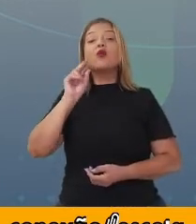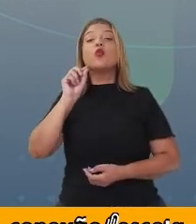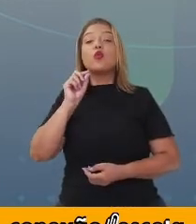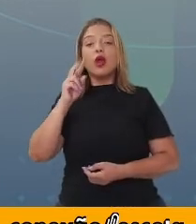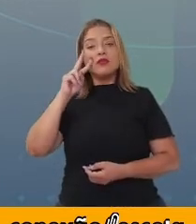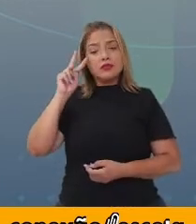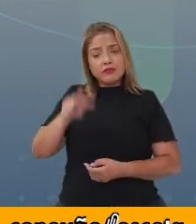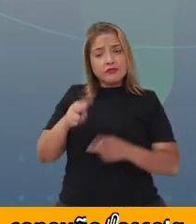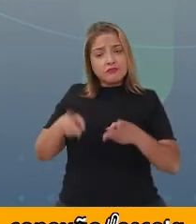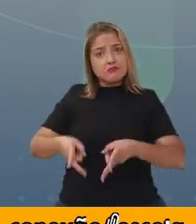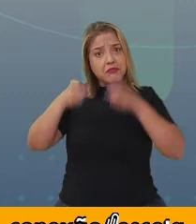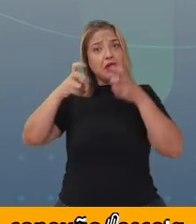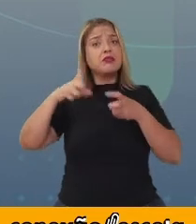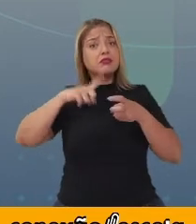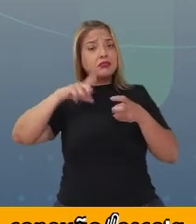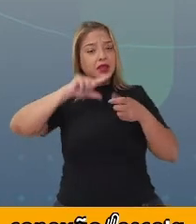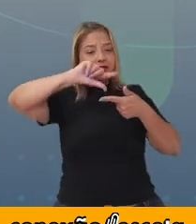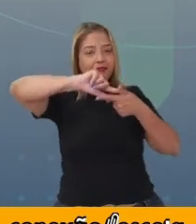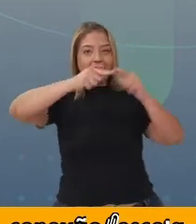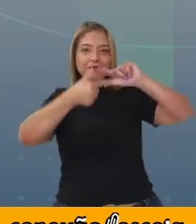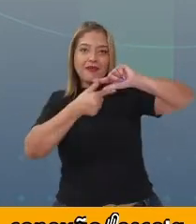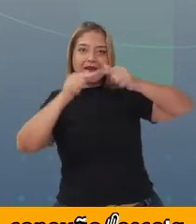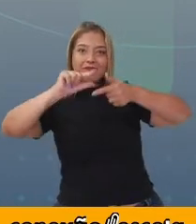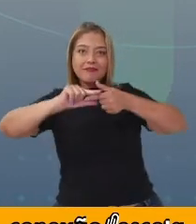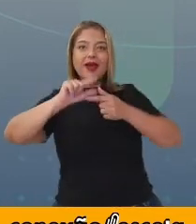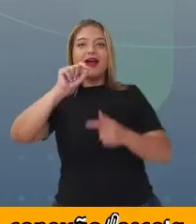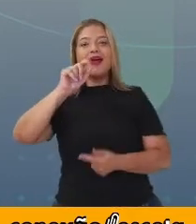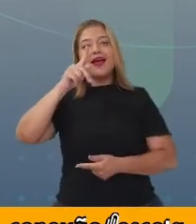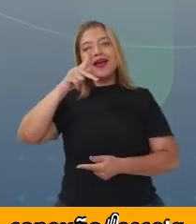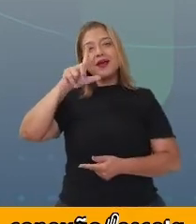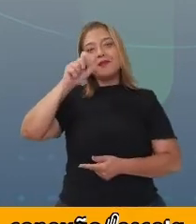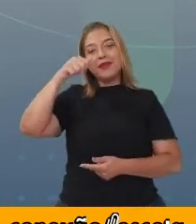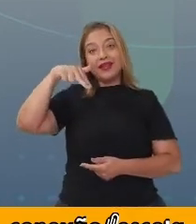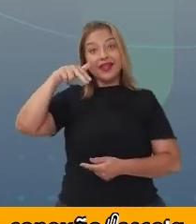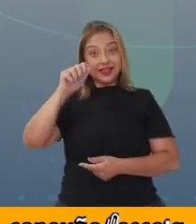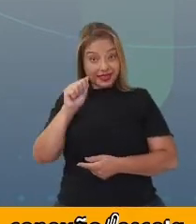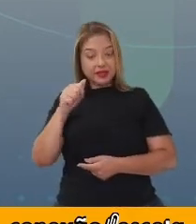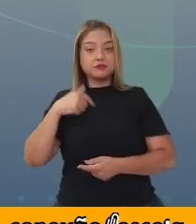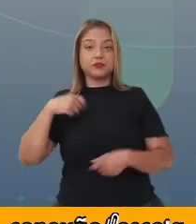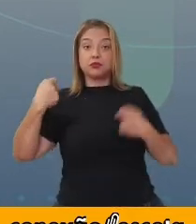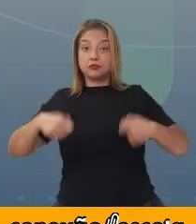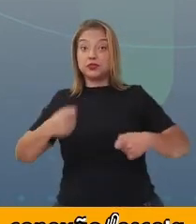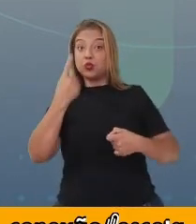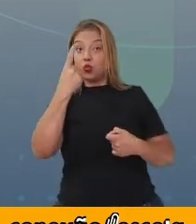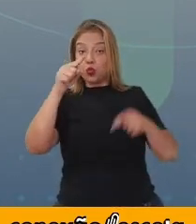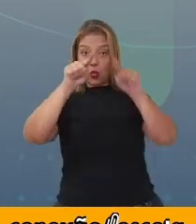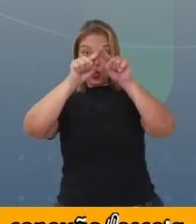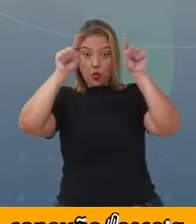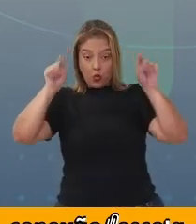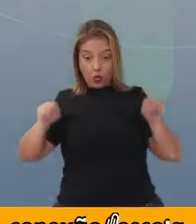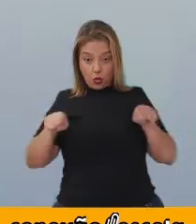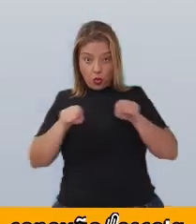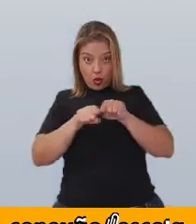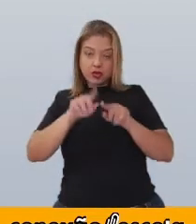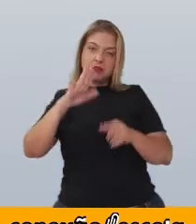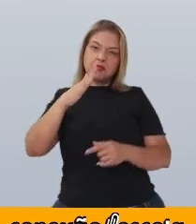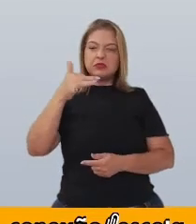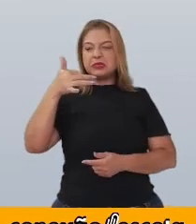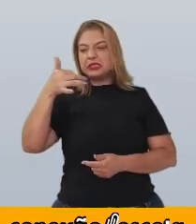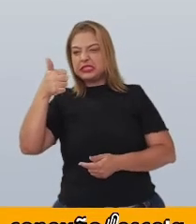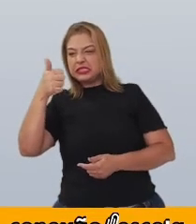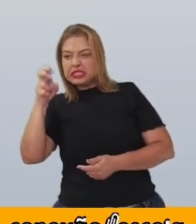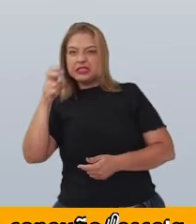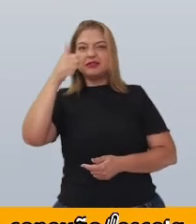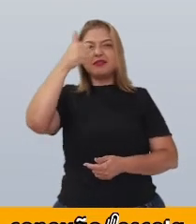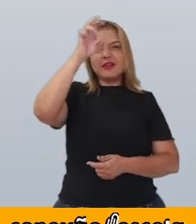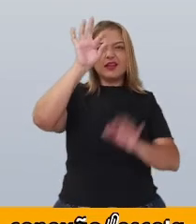geométrica plana. Nós vamos precisar de um quadrado, tamanho 15 por 15.